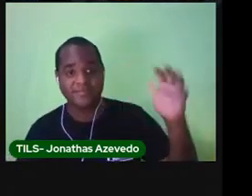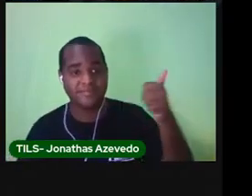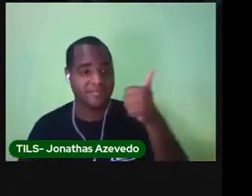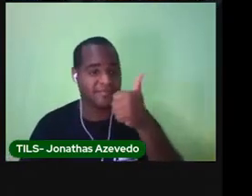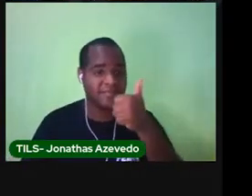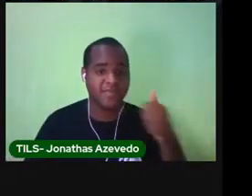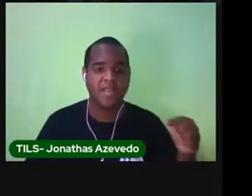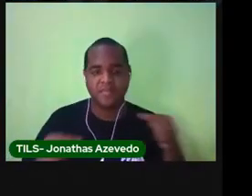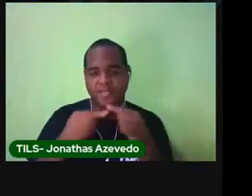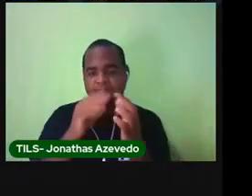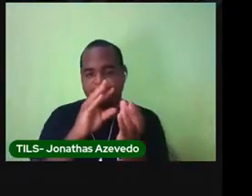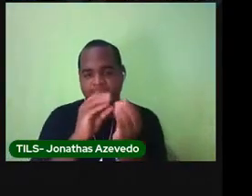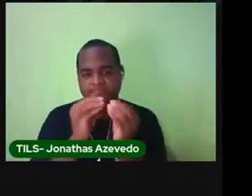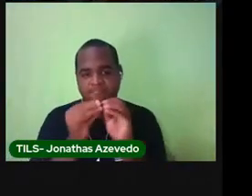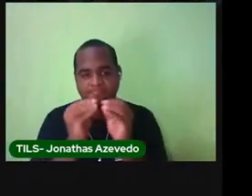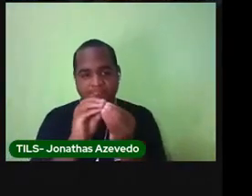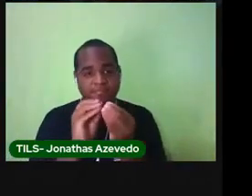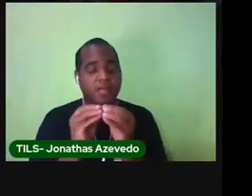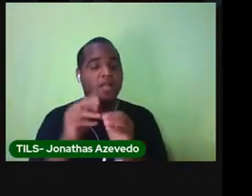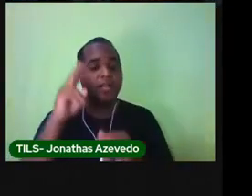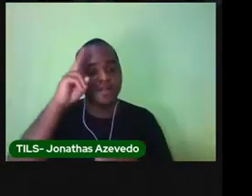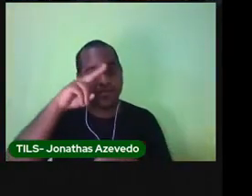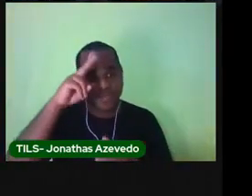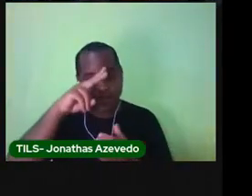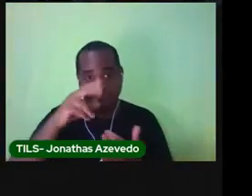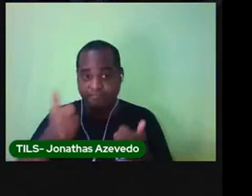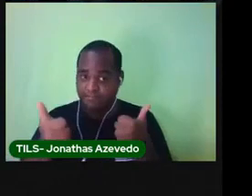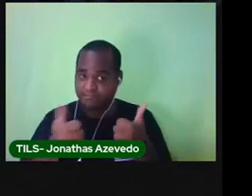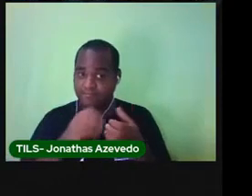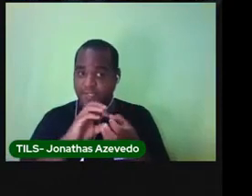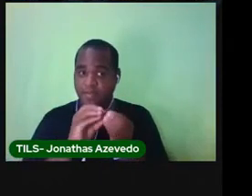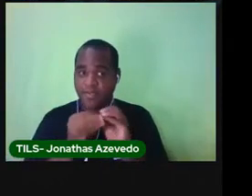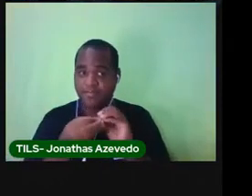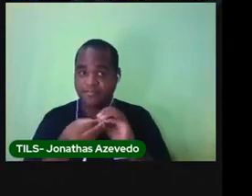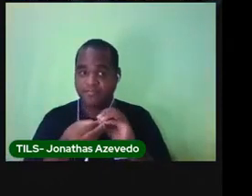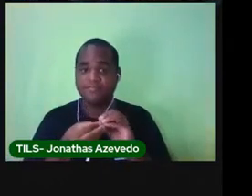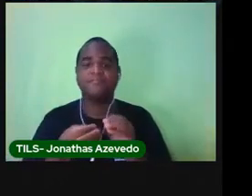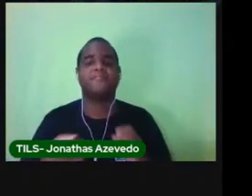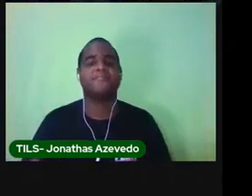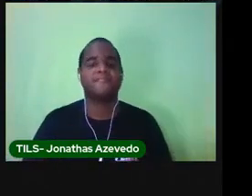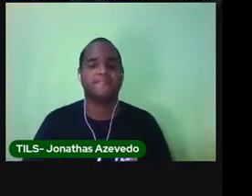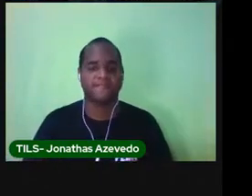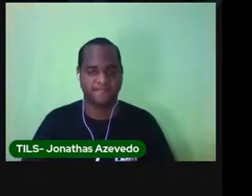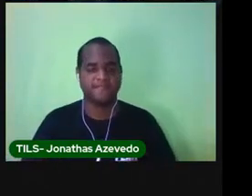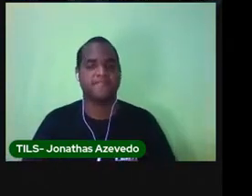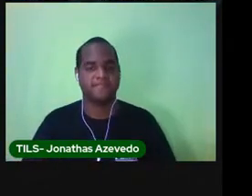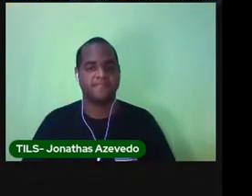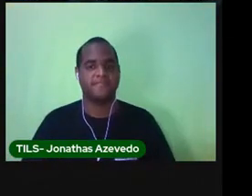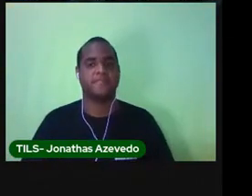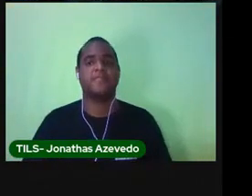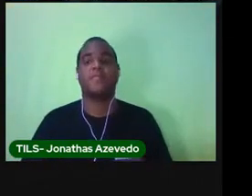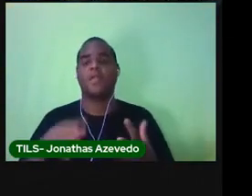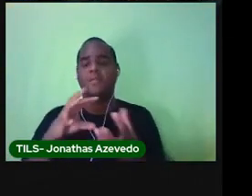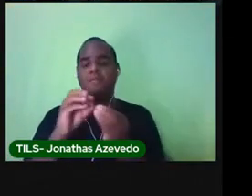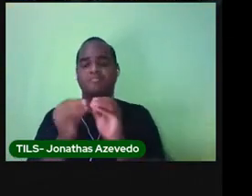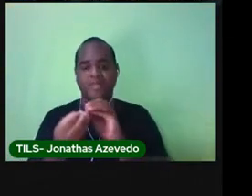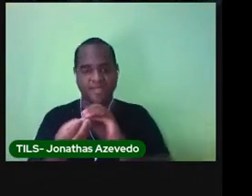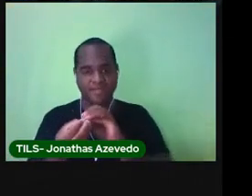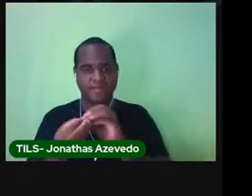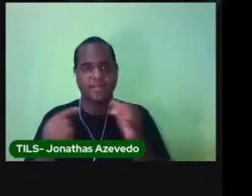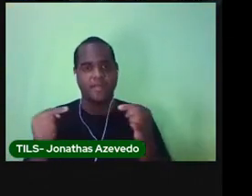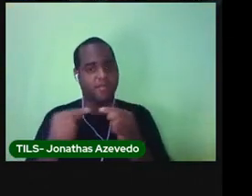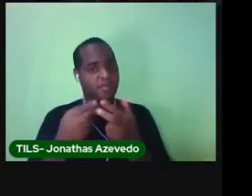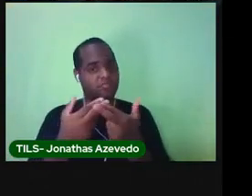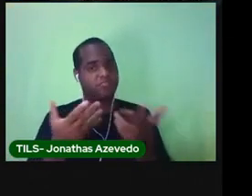de um bilhete como um lembrete? Isso, muito bem. Um bilhete que é um